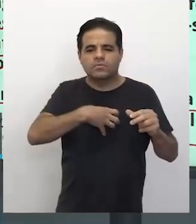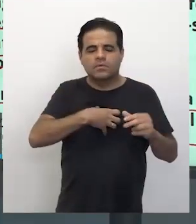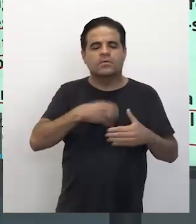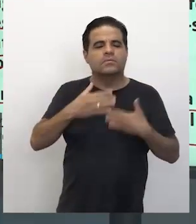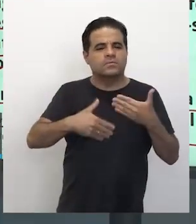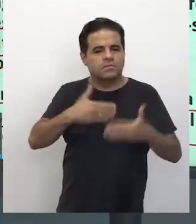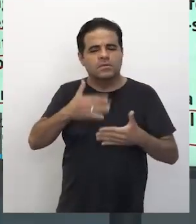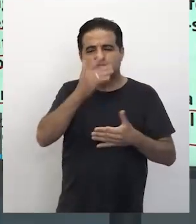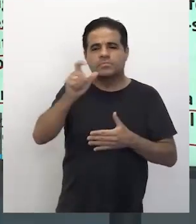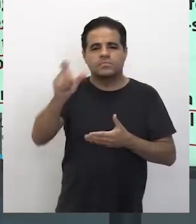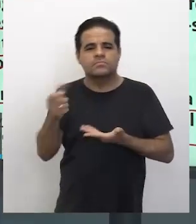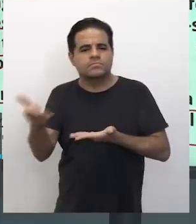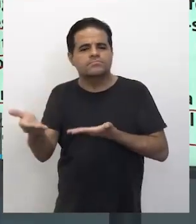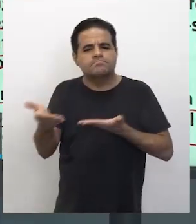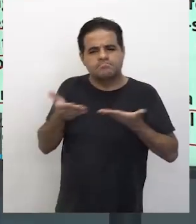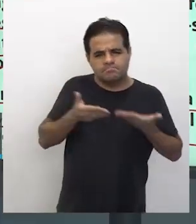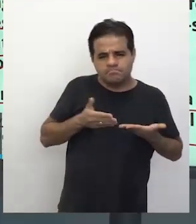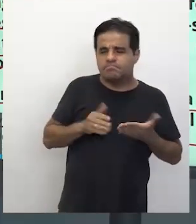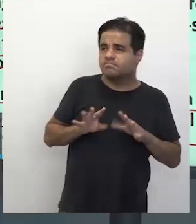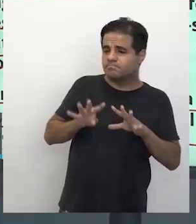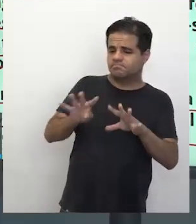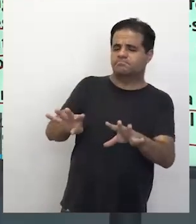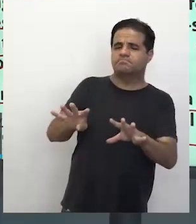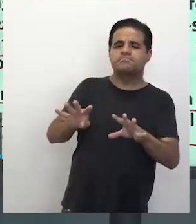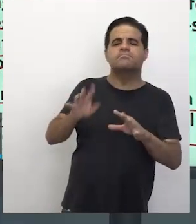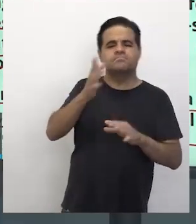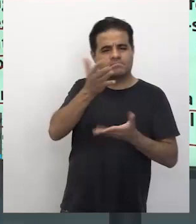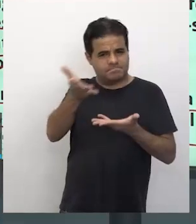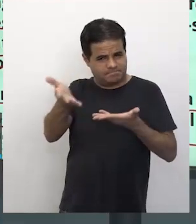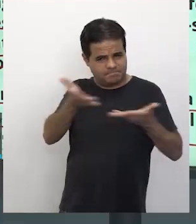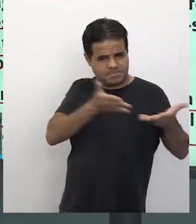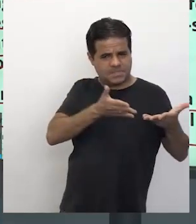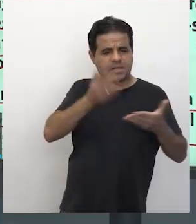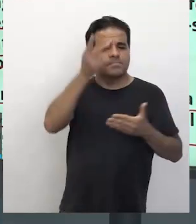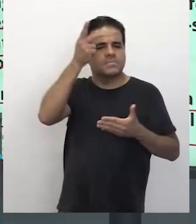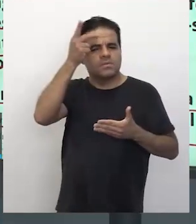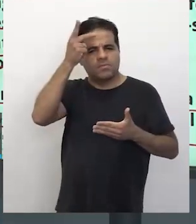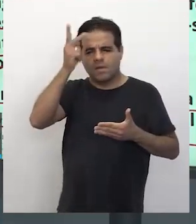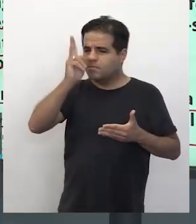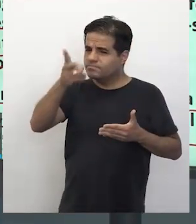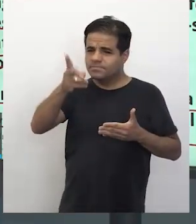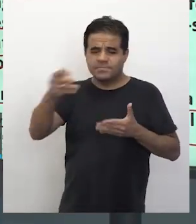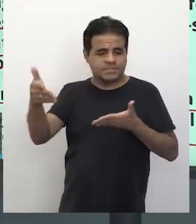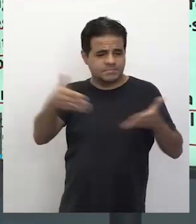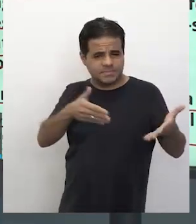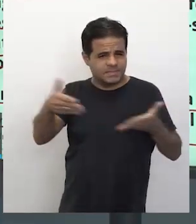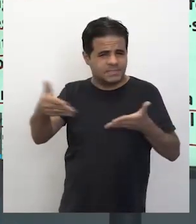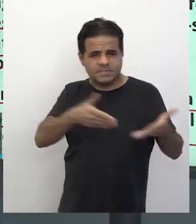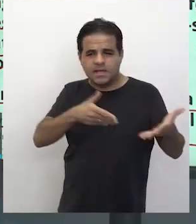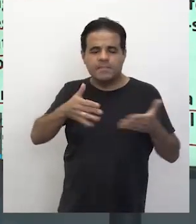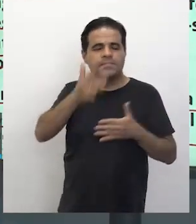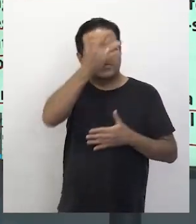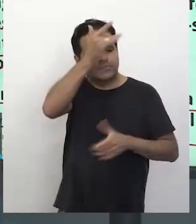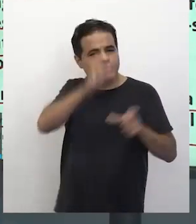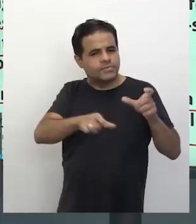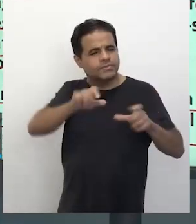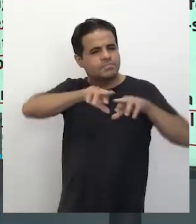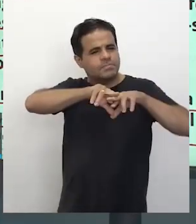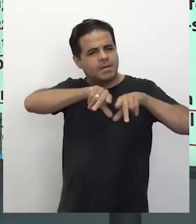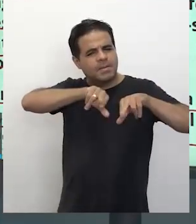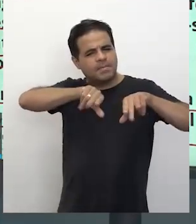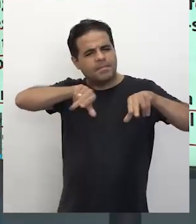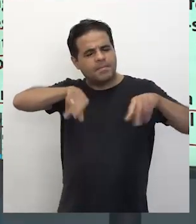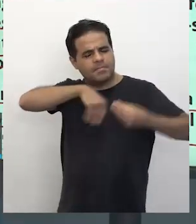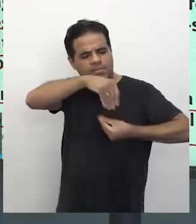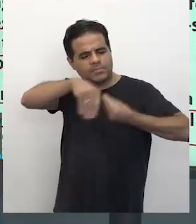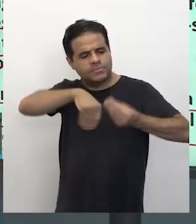muito bem-vindo, é muito bem visto. São Paulo também recebe turistas o tempo inteiro. É uma metrópole incrível, cheia de diversidade e